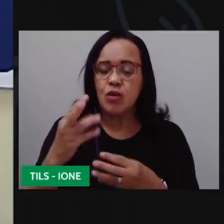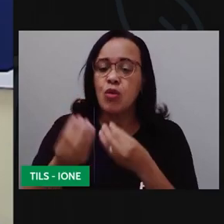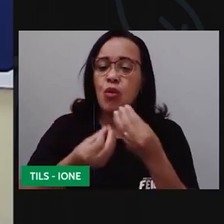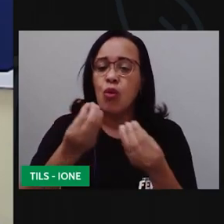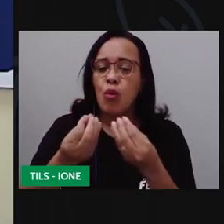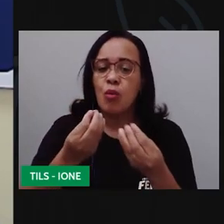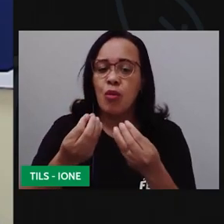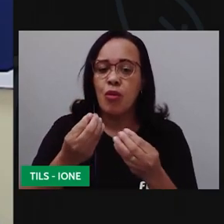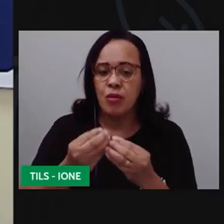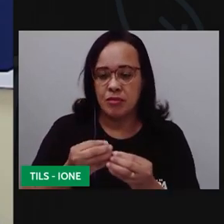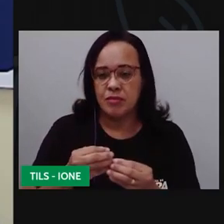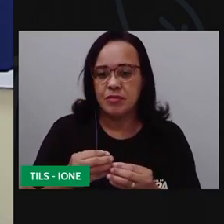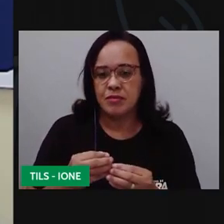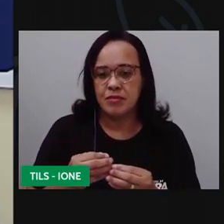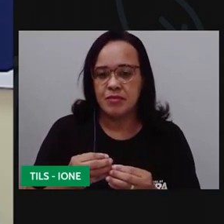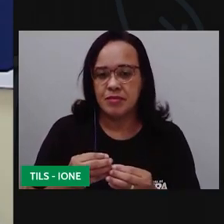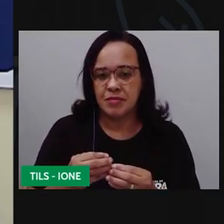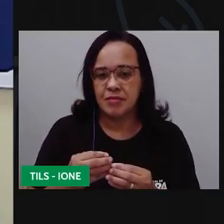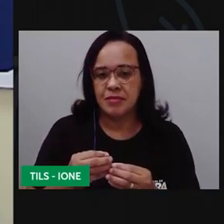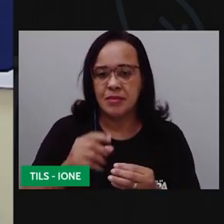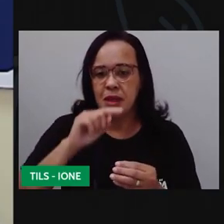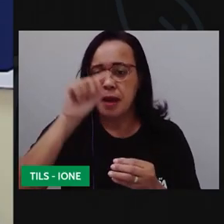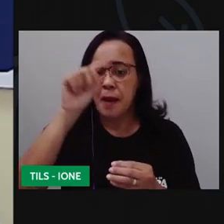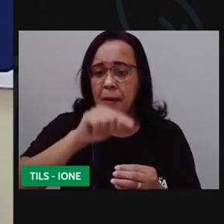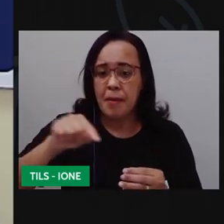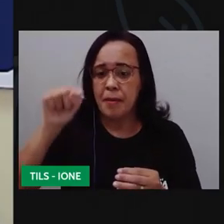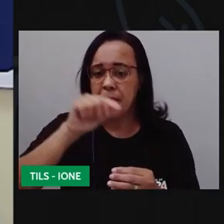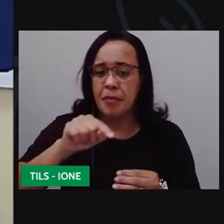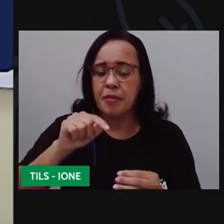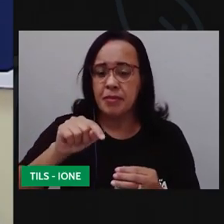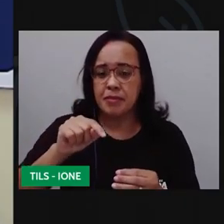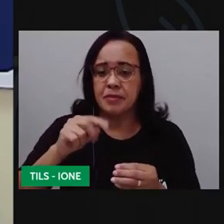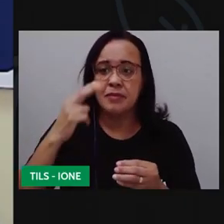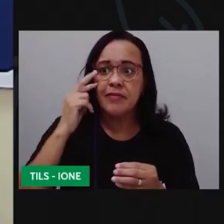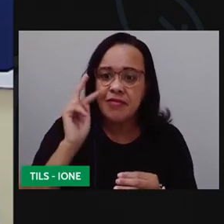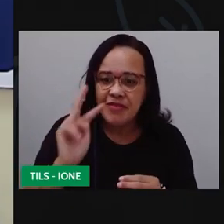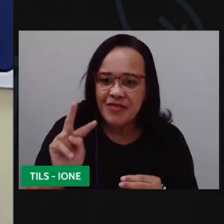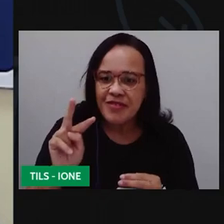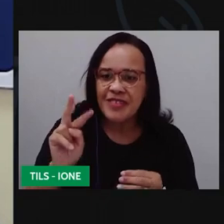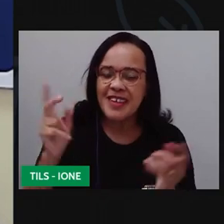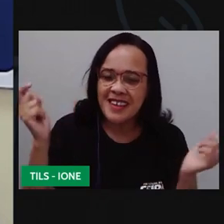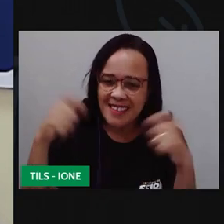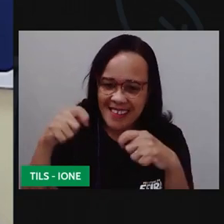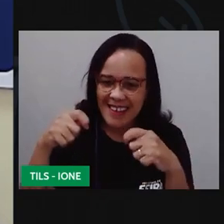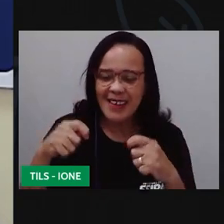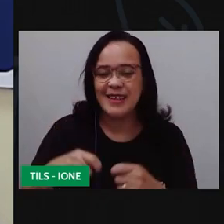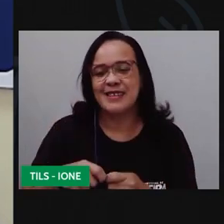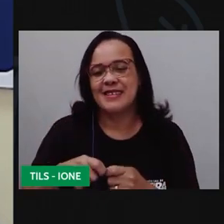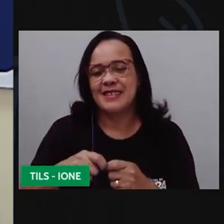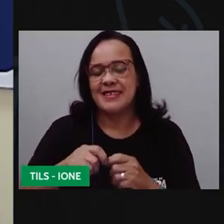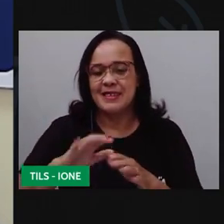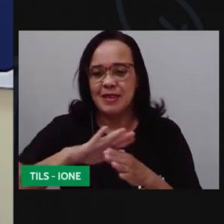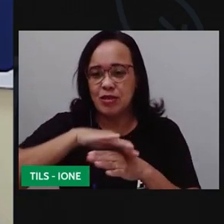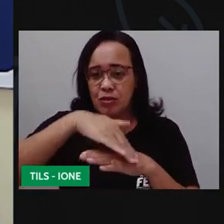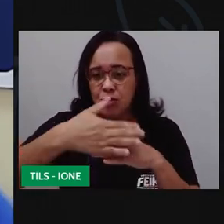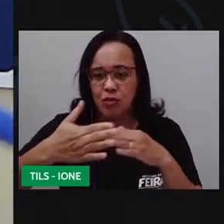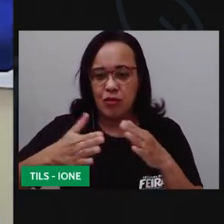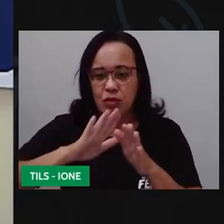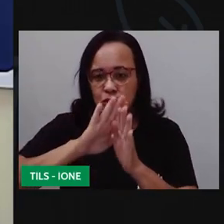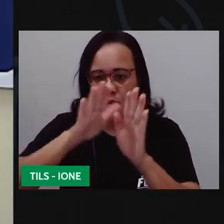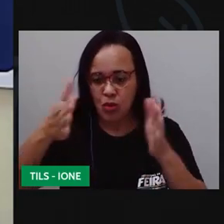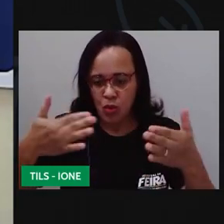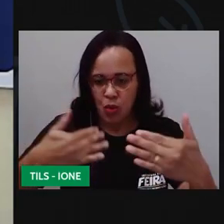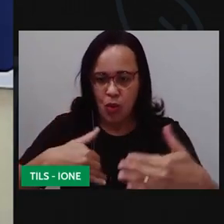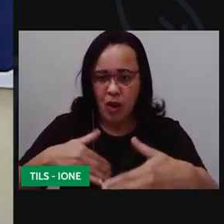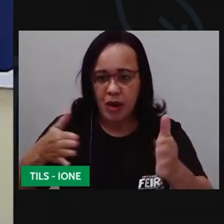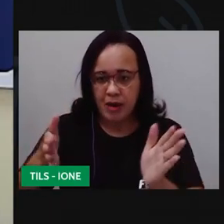tem o aquela partezinha né da lente que a gente vai fazer primeiro a gente vai forrar aqui tá depois a gente